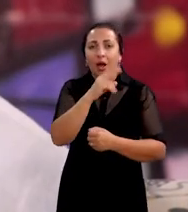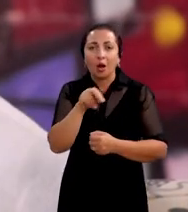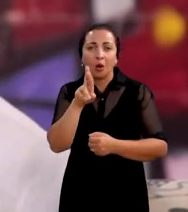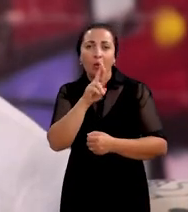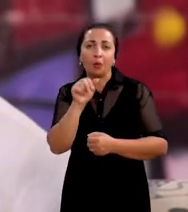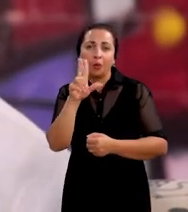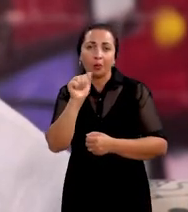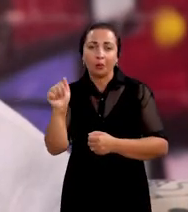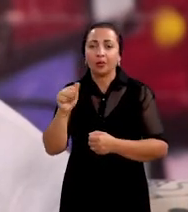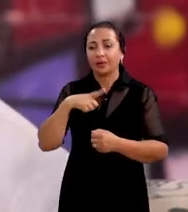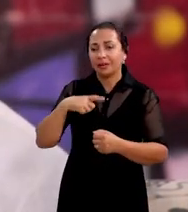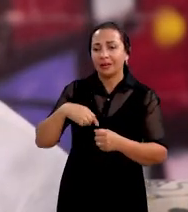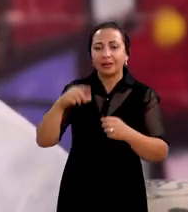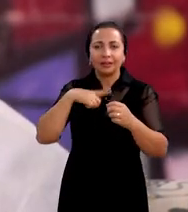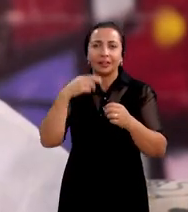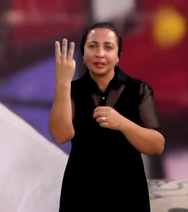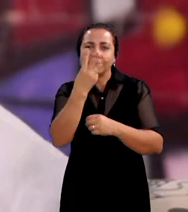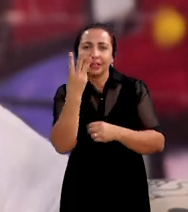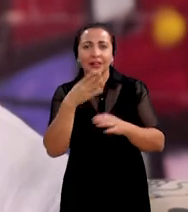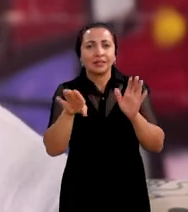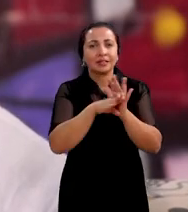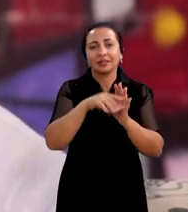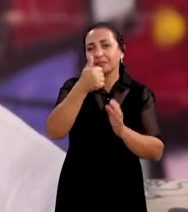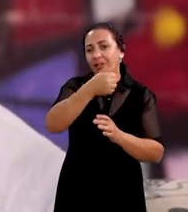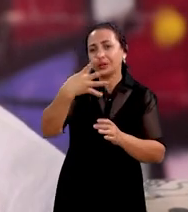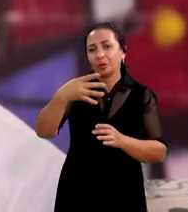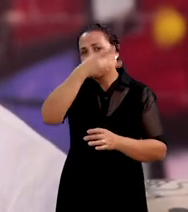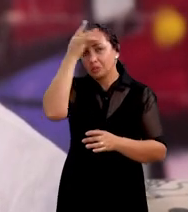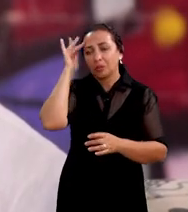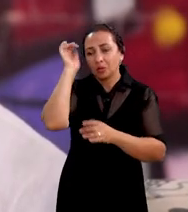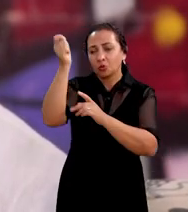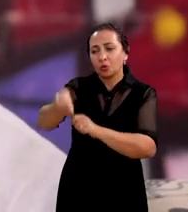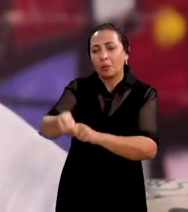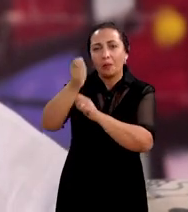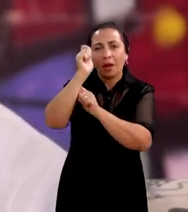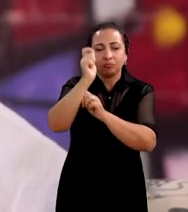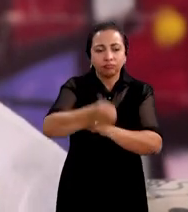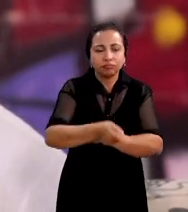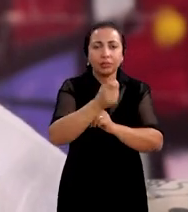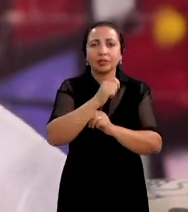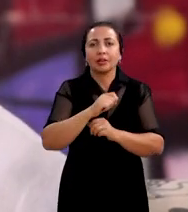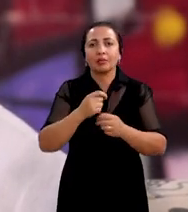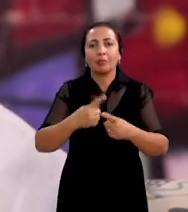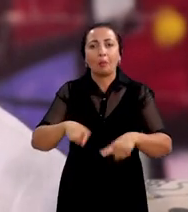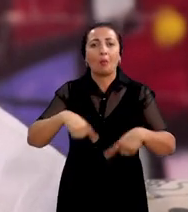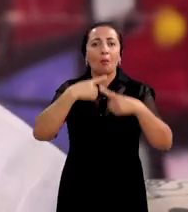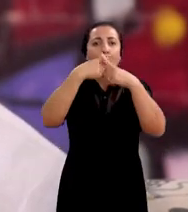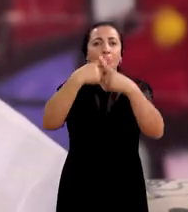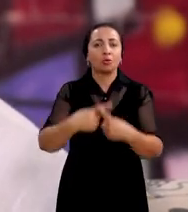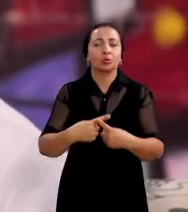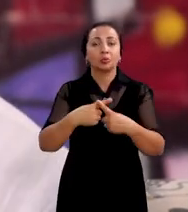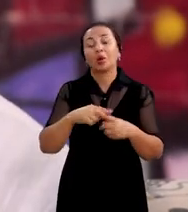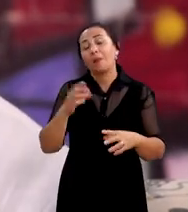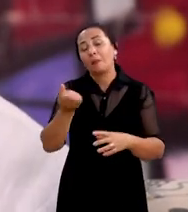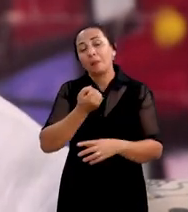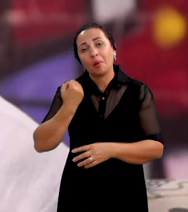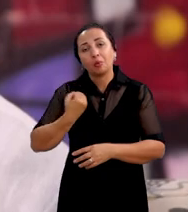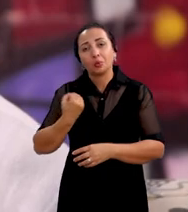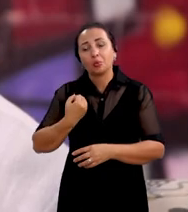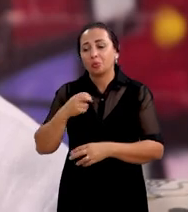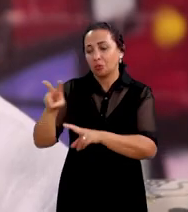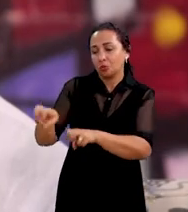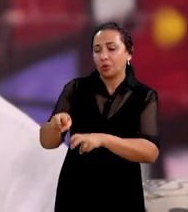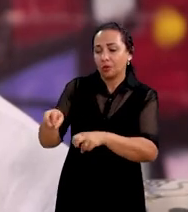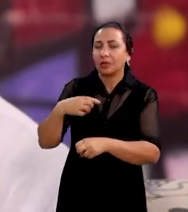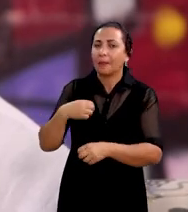emprega ali cerca de 3 até 14 pescadores. Então, você multiplica pelo número de currais, você vai ter